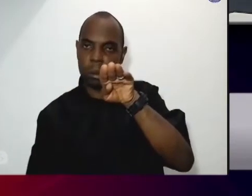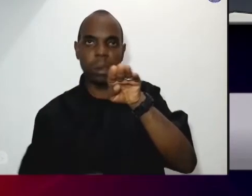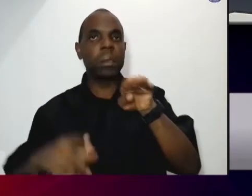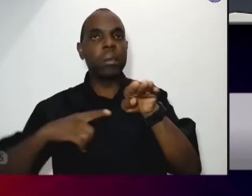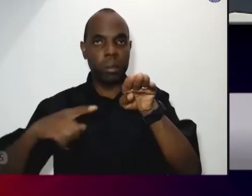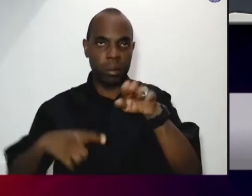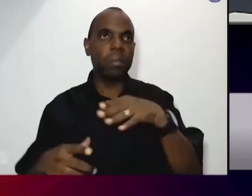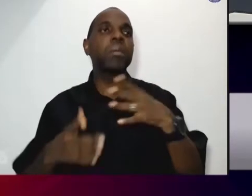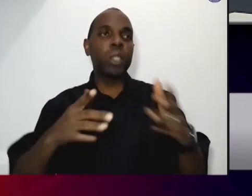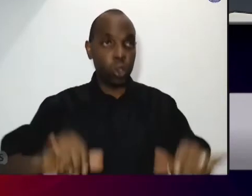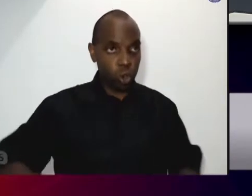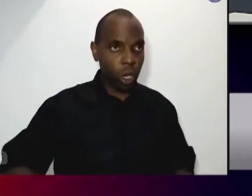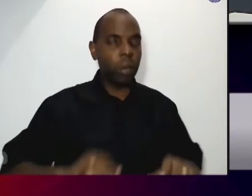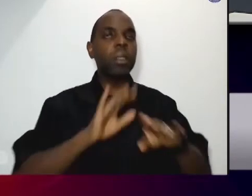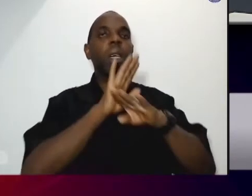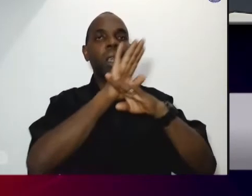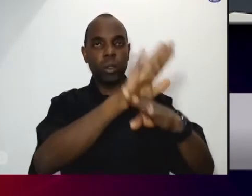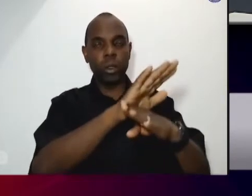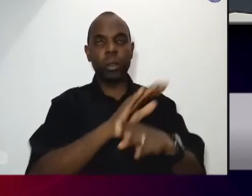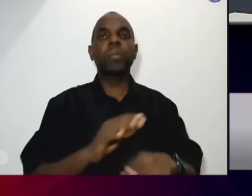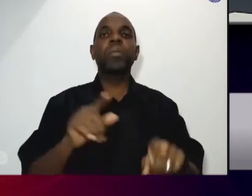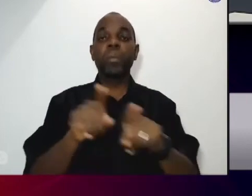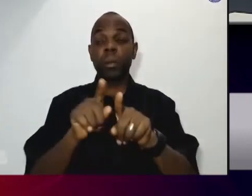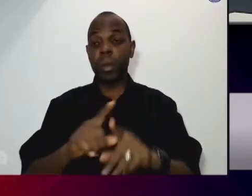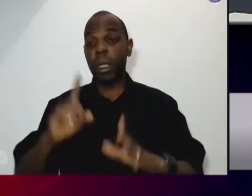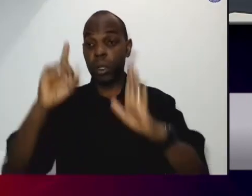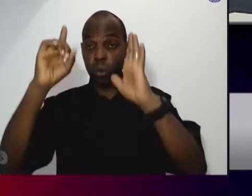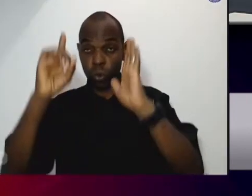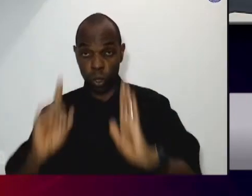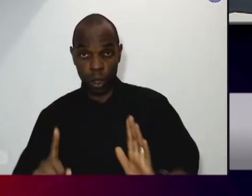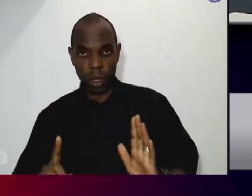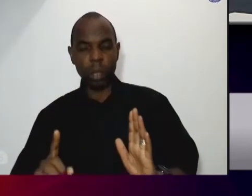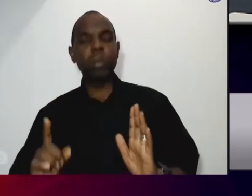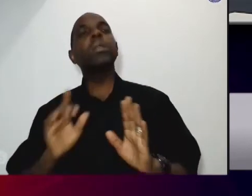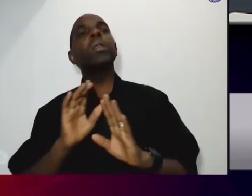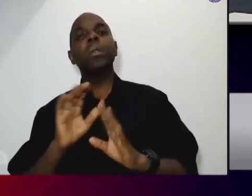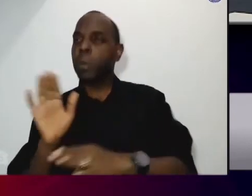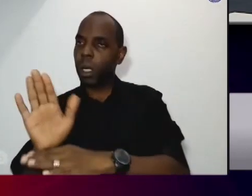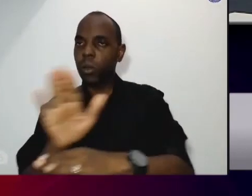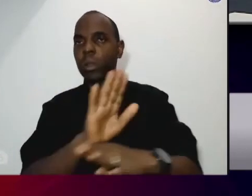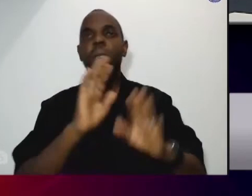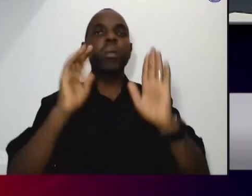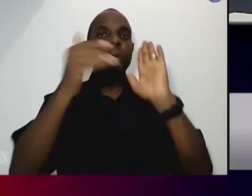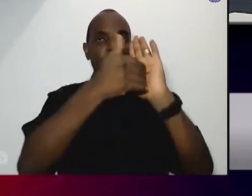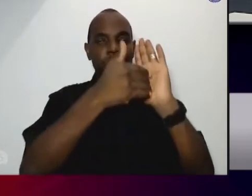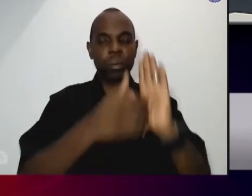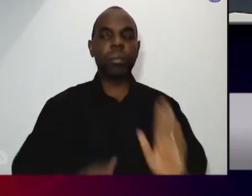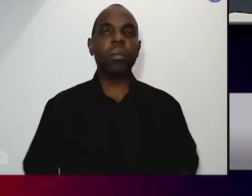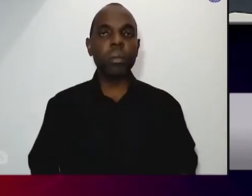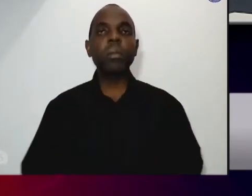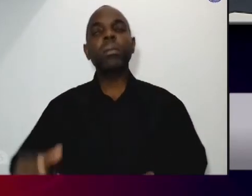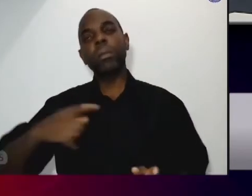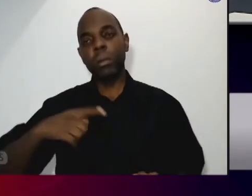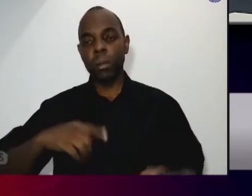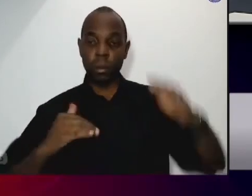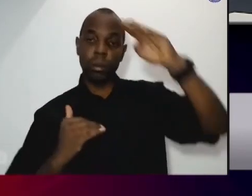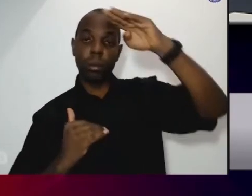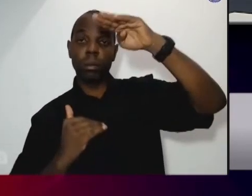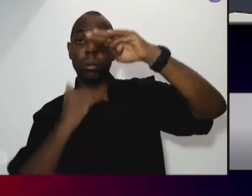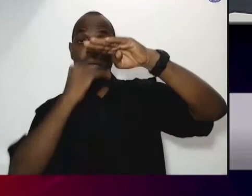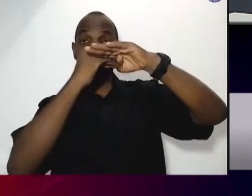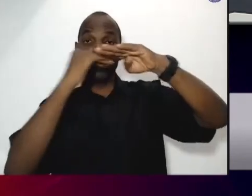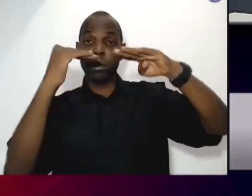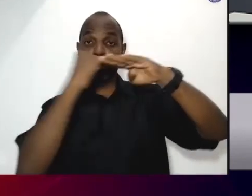e efetivação de direitos criação de ações que proporcionem a superação de desigualdades sociais e